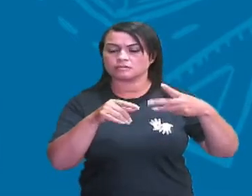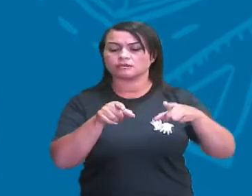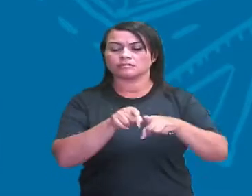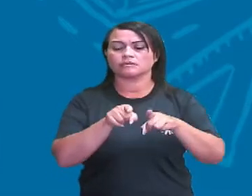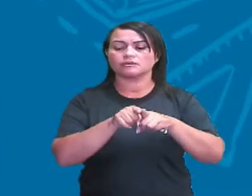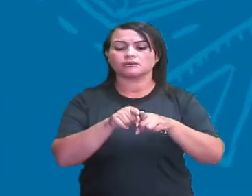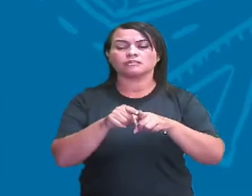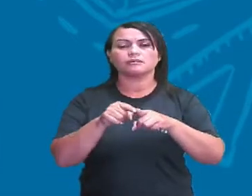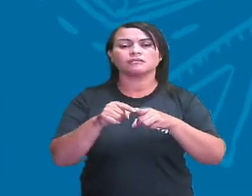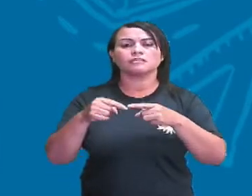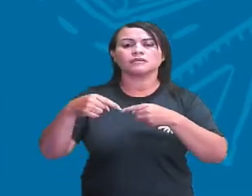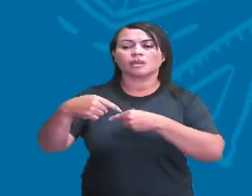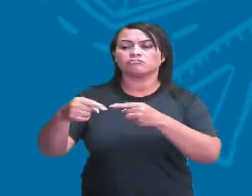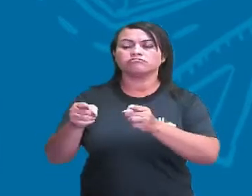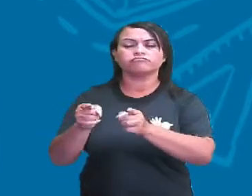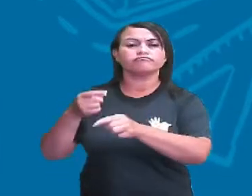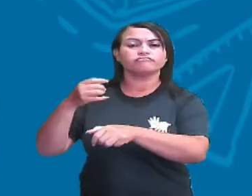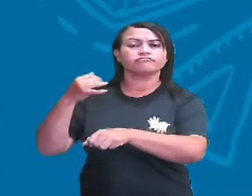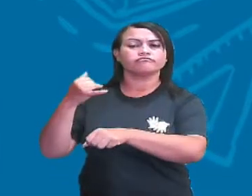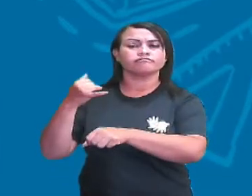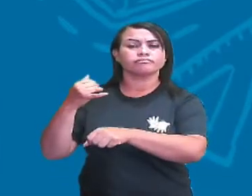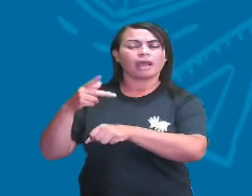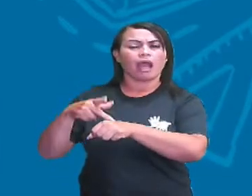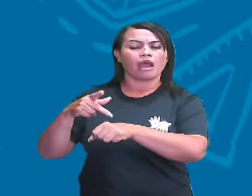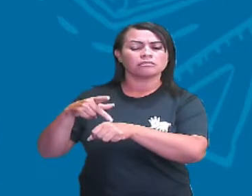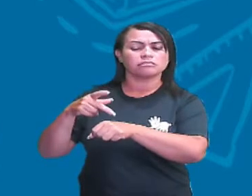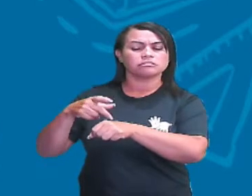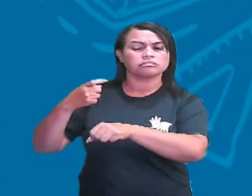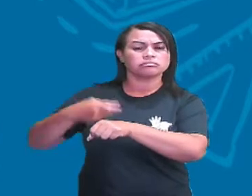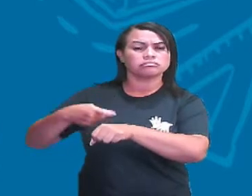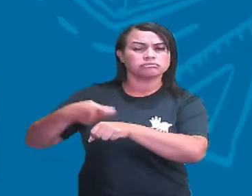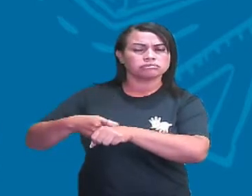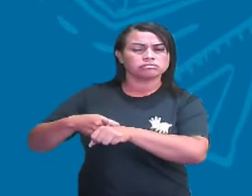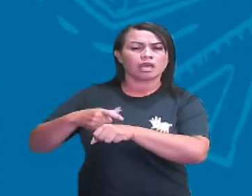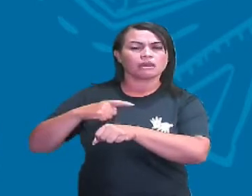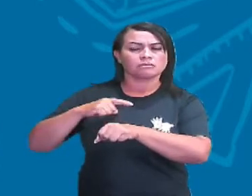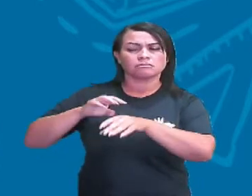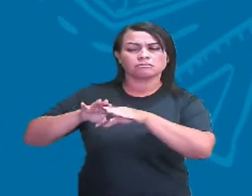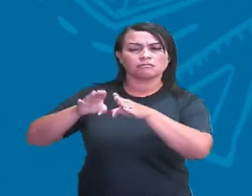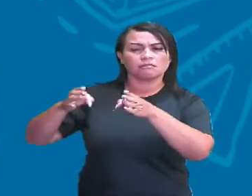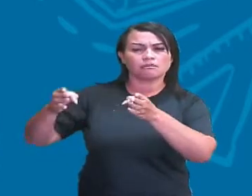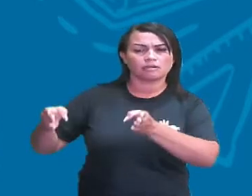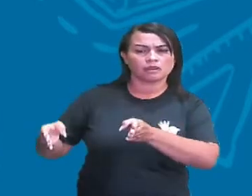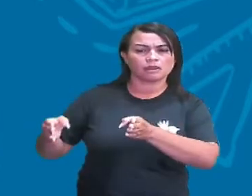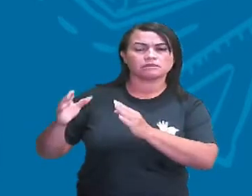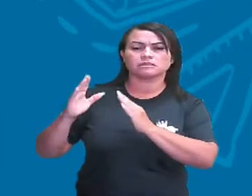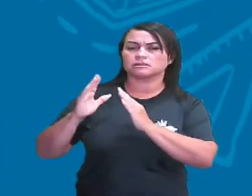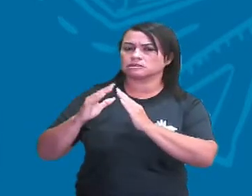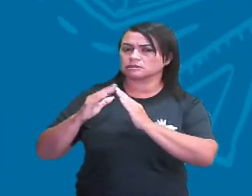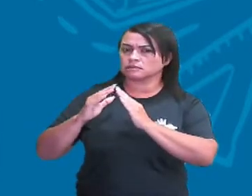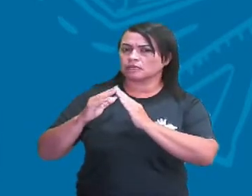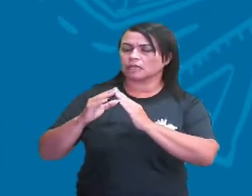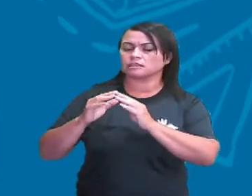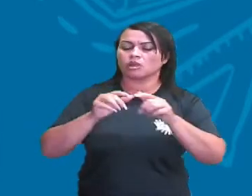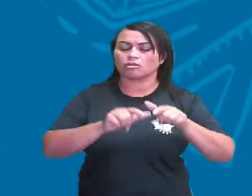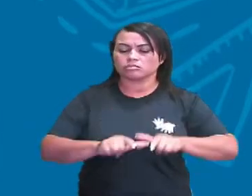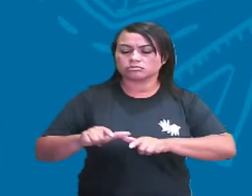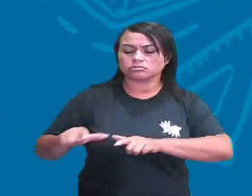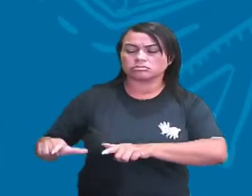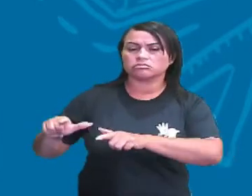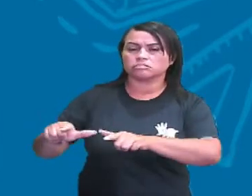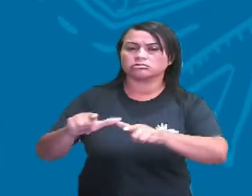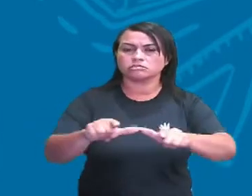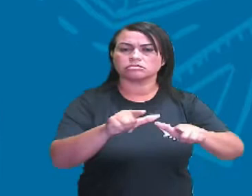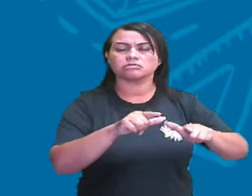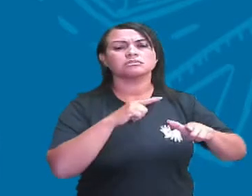o granito, por exemplo. Aquele granito que nós temos na mesa, no balcão de casa, em que, no calçamento, que é formado